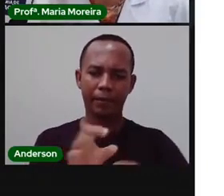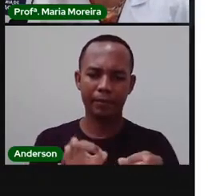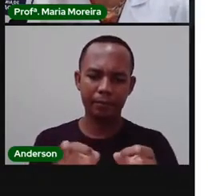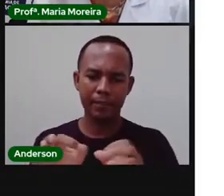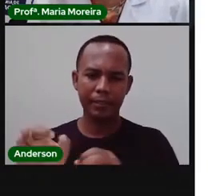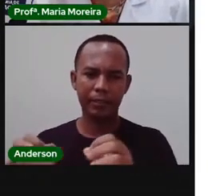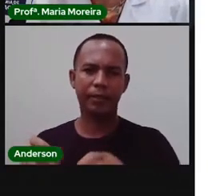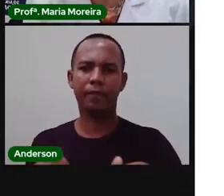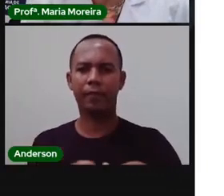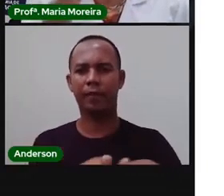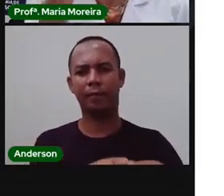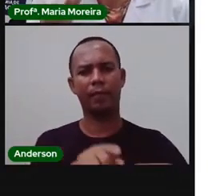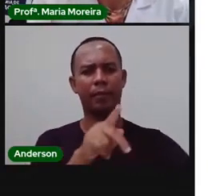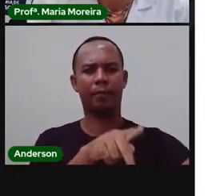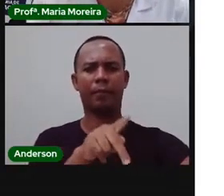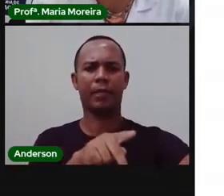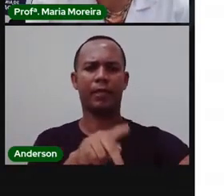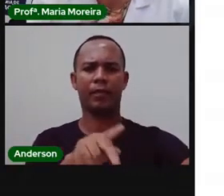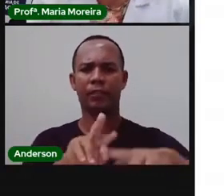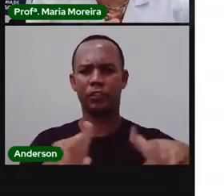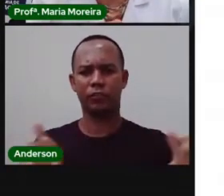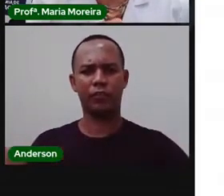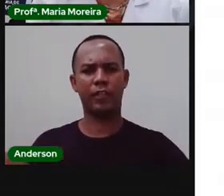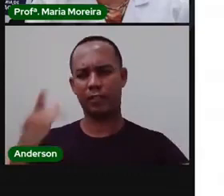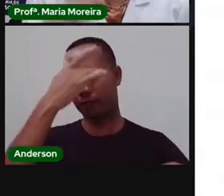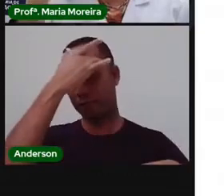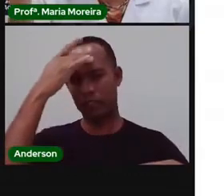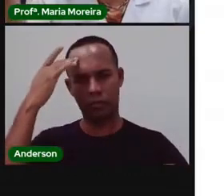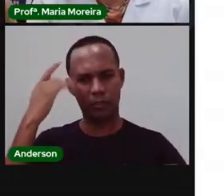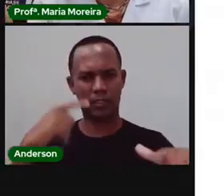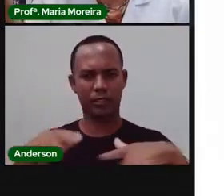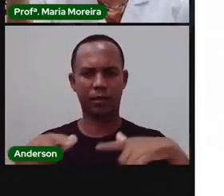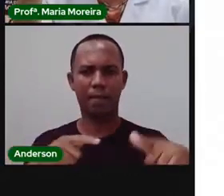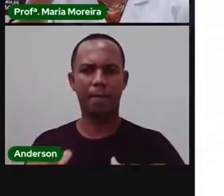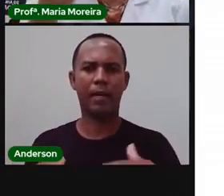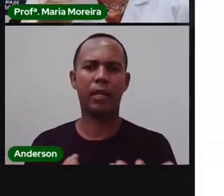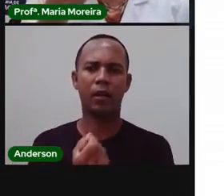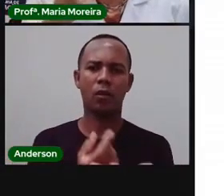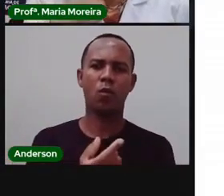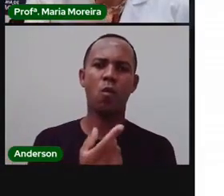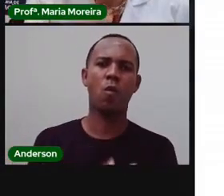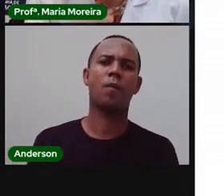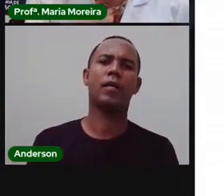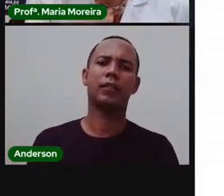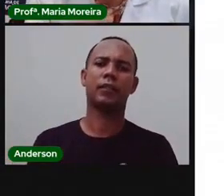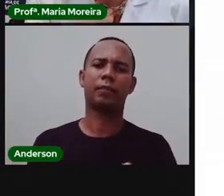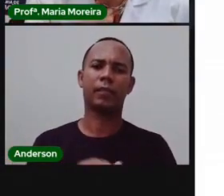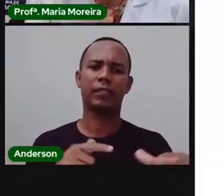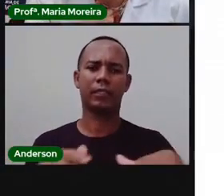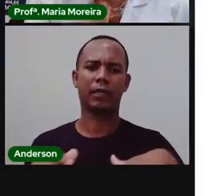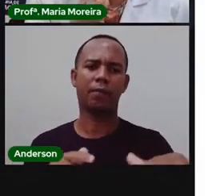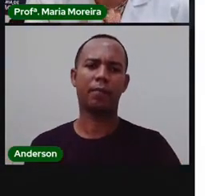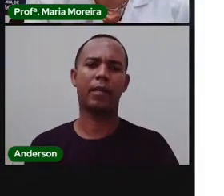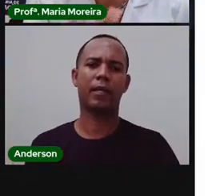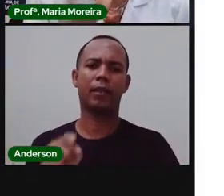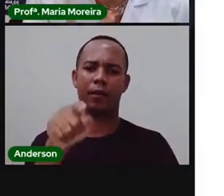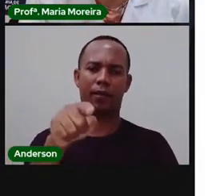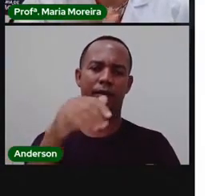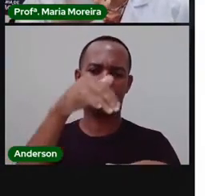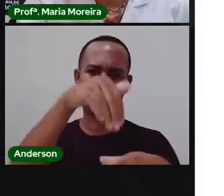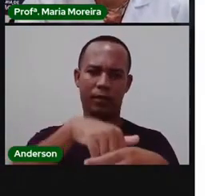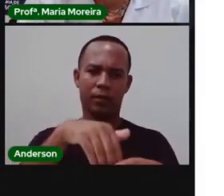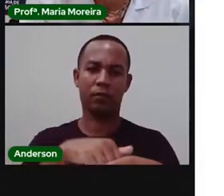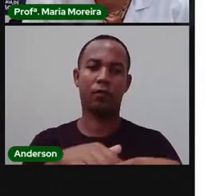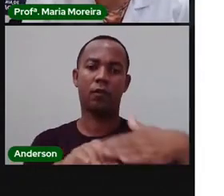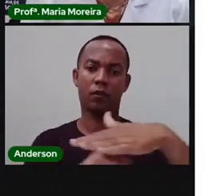de pedra, que gera emprego para pessoas da região e para pessoas que venham de fora para trabalhar nesse local. Então, é uma